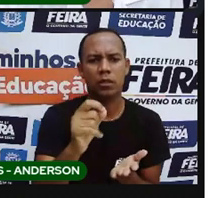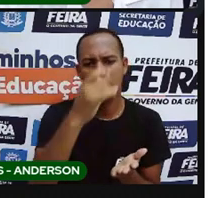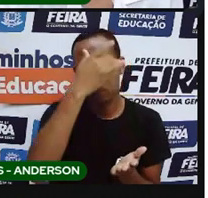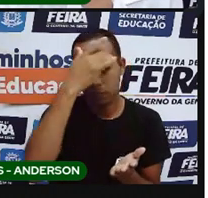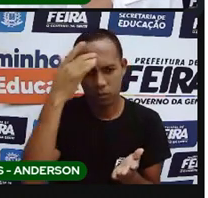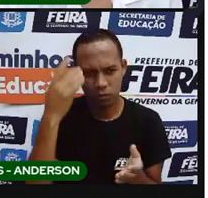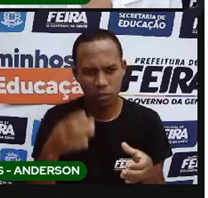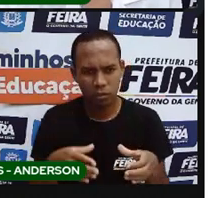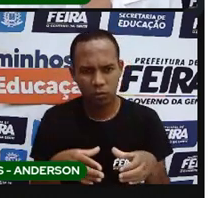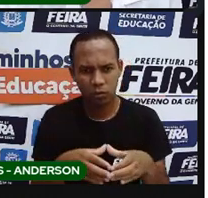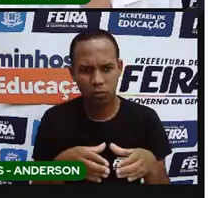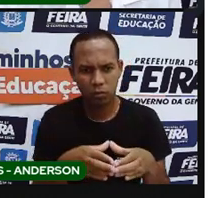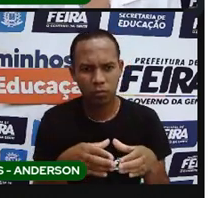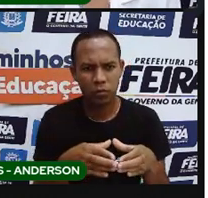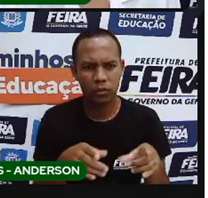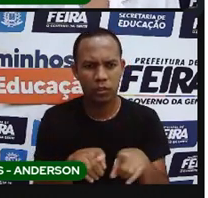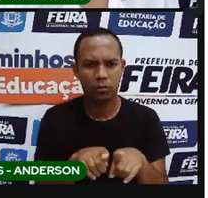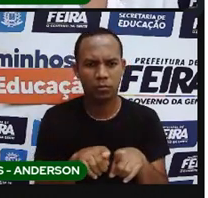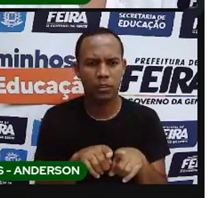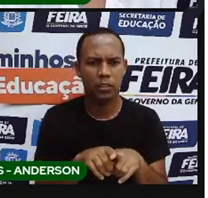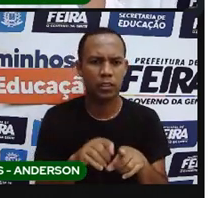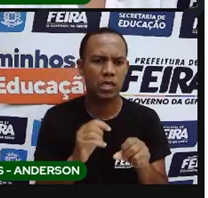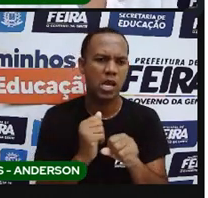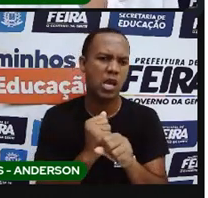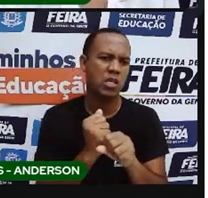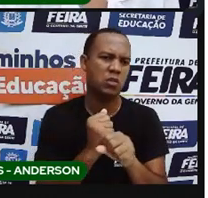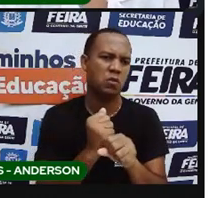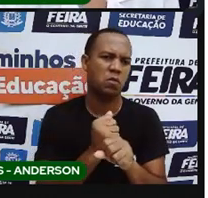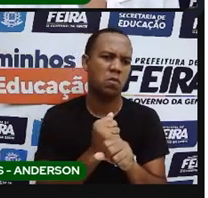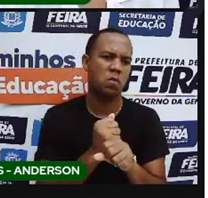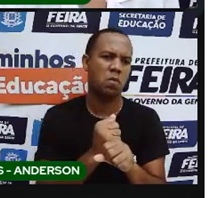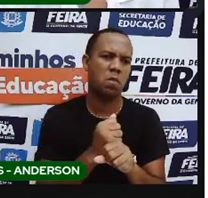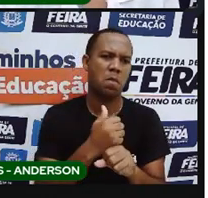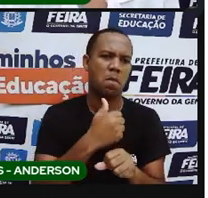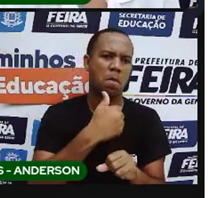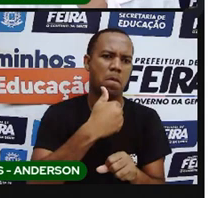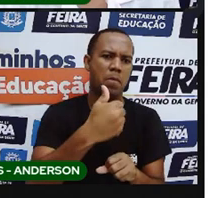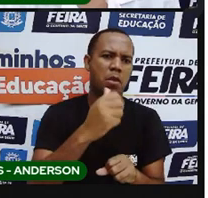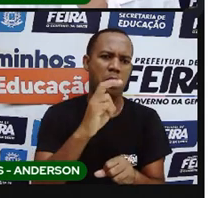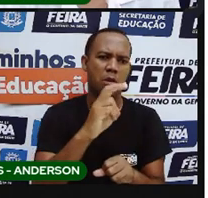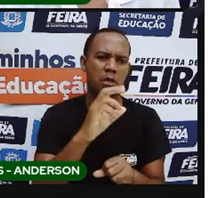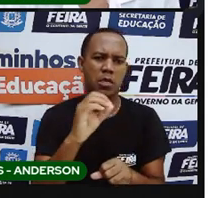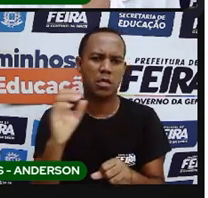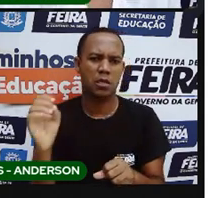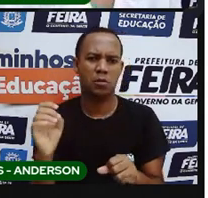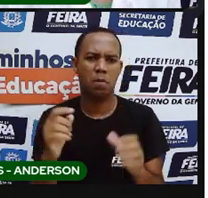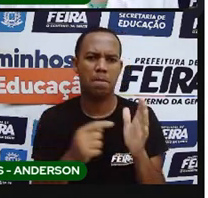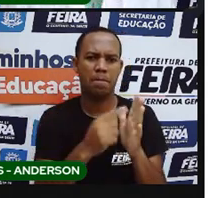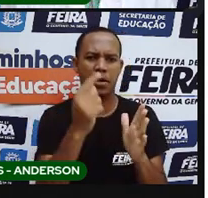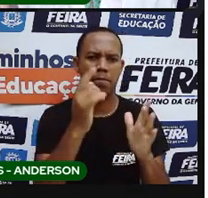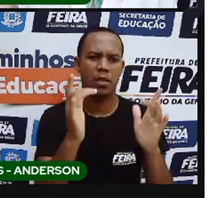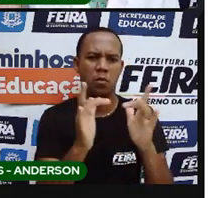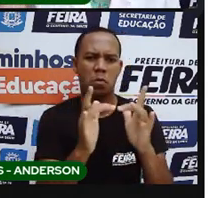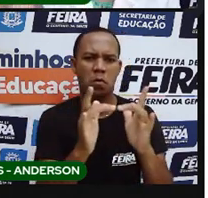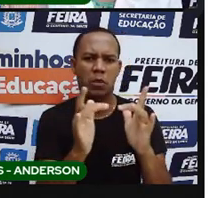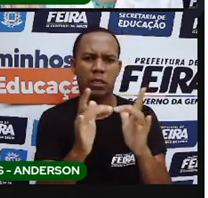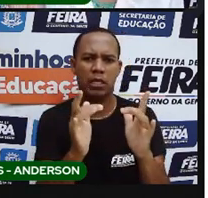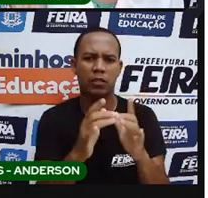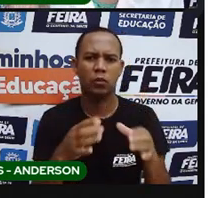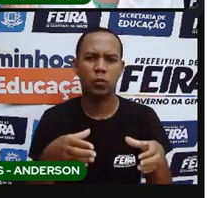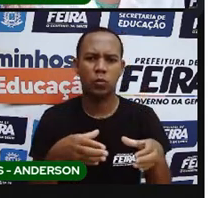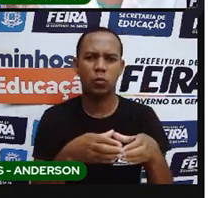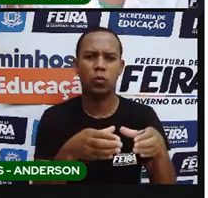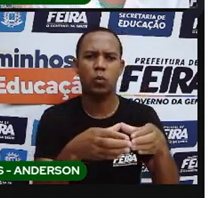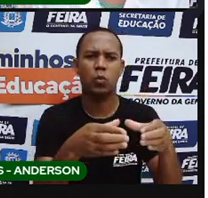comunidades indígenas, né? Até o ano de 1500, no momento do primeiro contato com os europeus, a gente está falando aí do